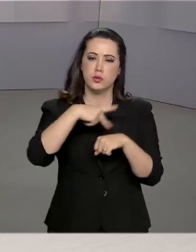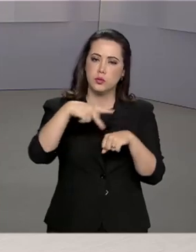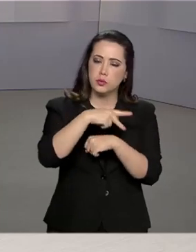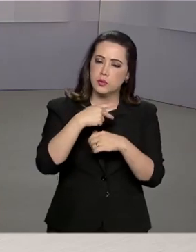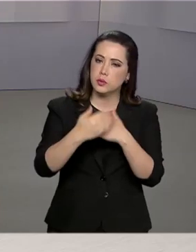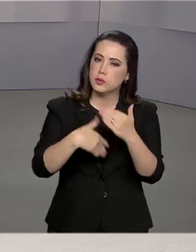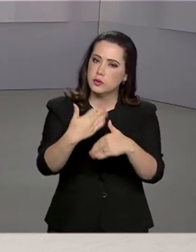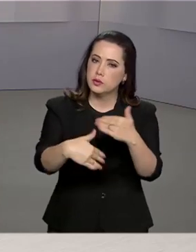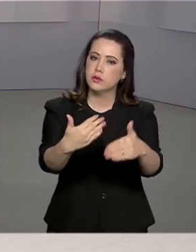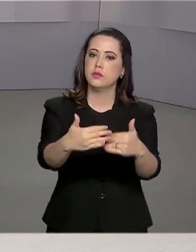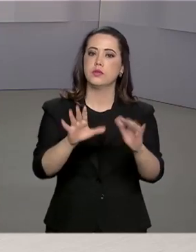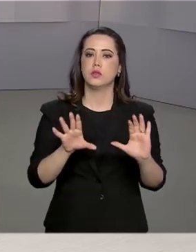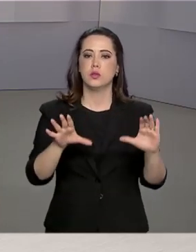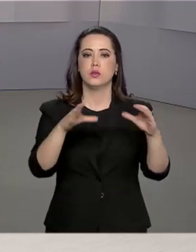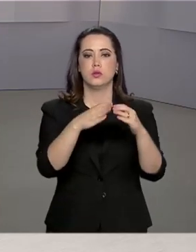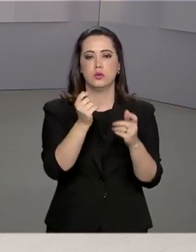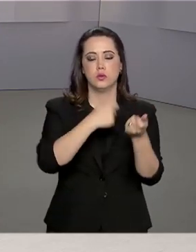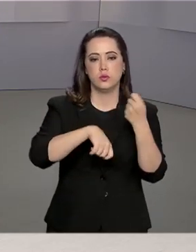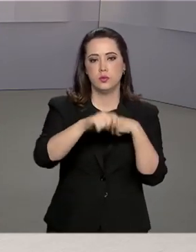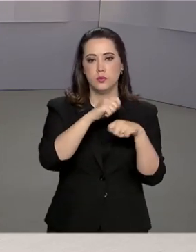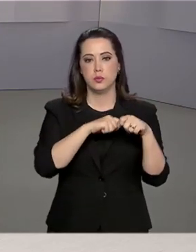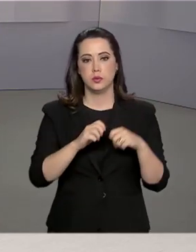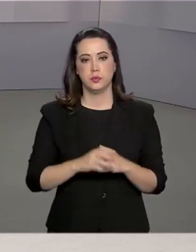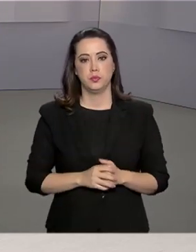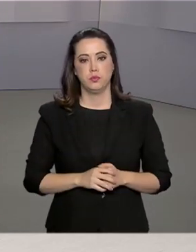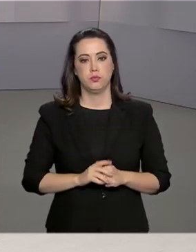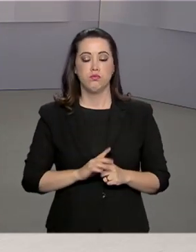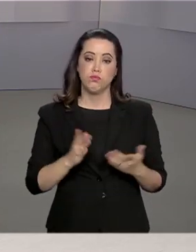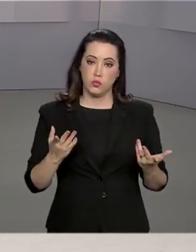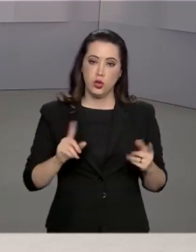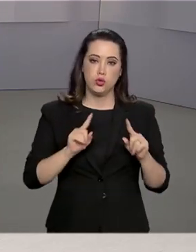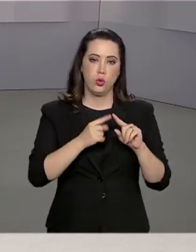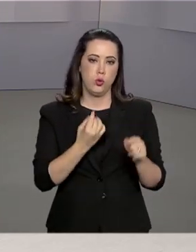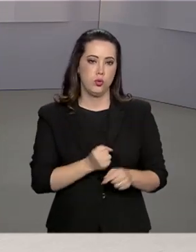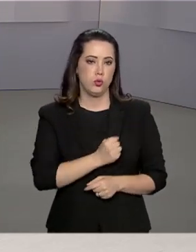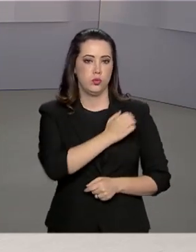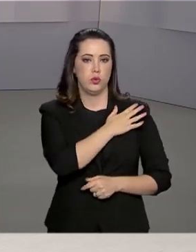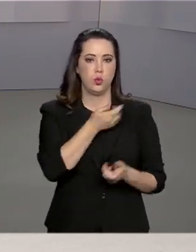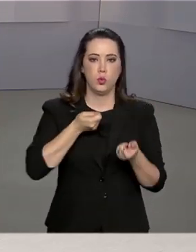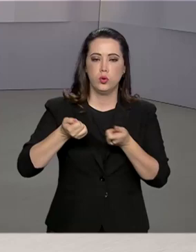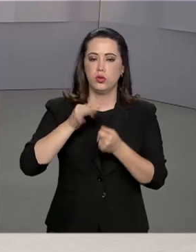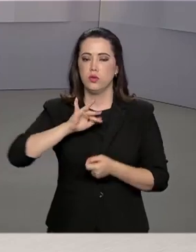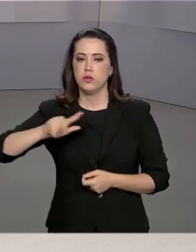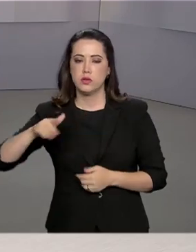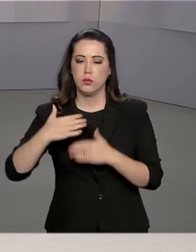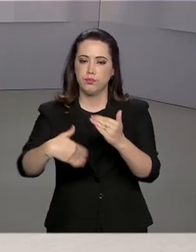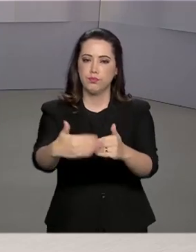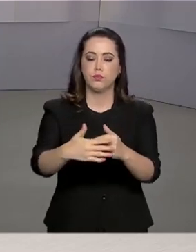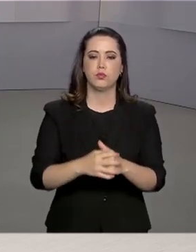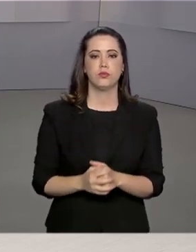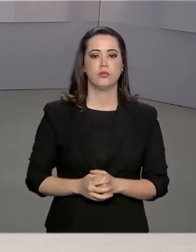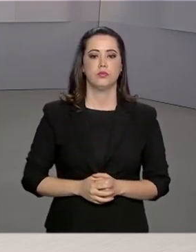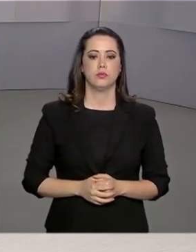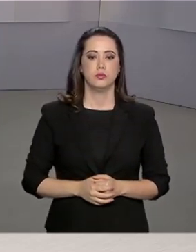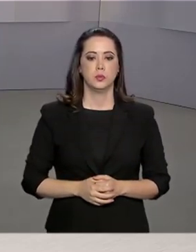desafios que o país precisa avançar na área da economia. Segundo Mourão, o ajuste fiscal vai continuar.